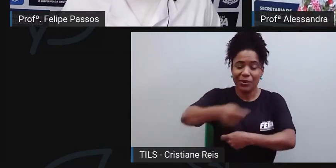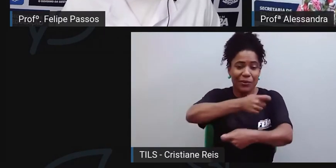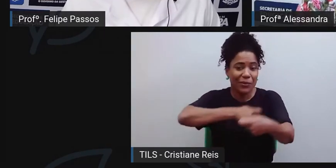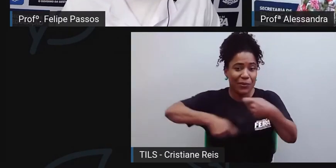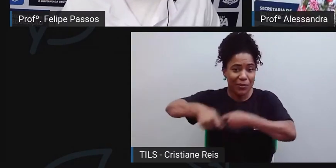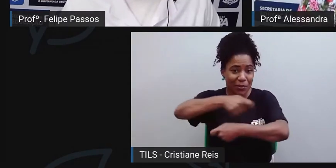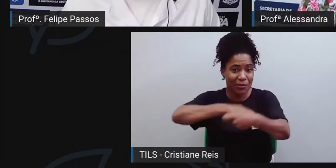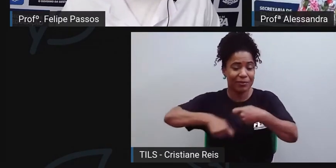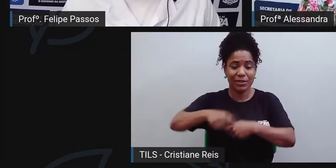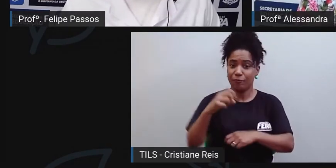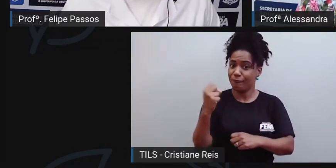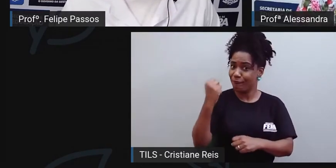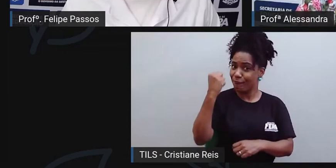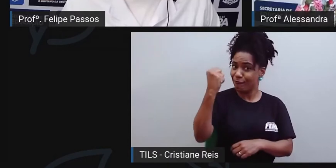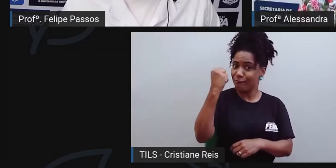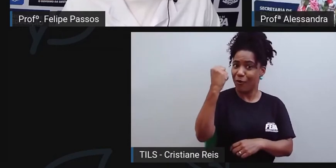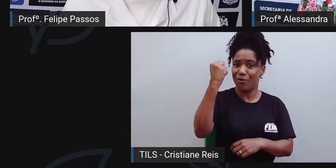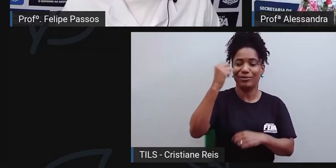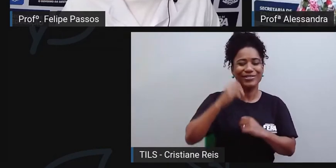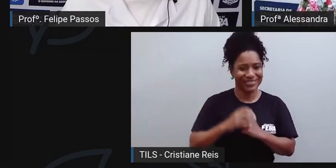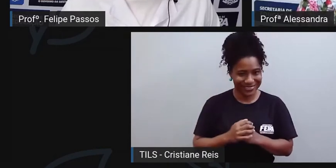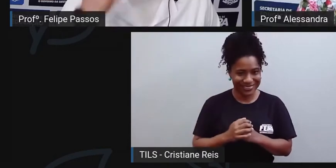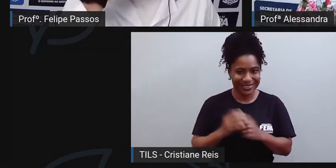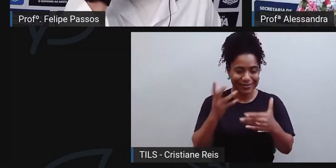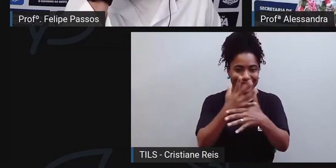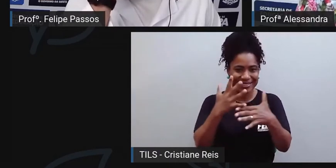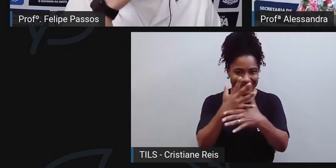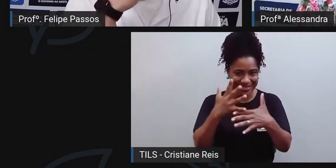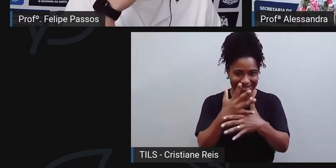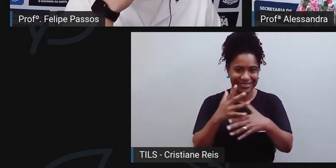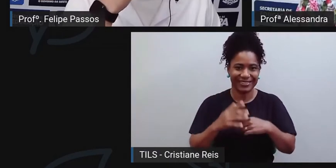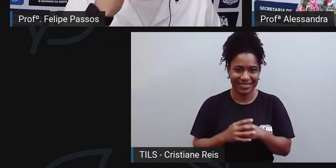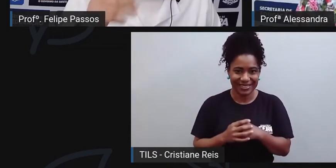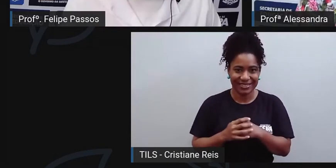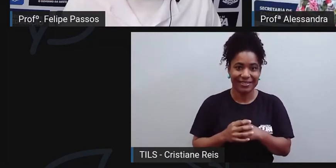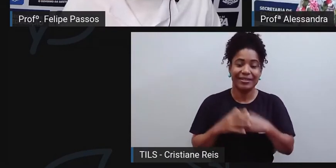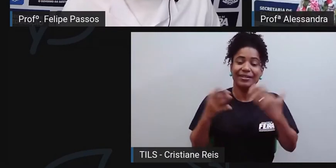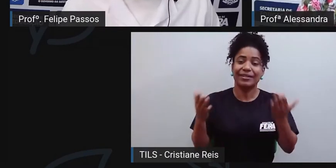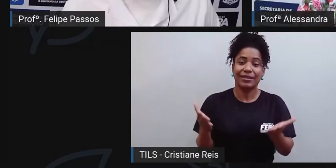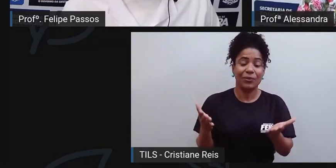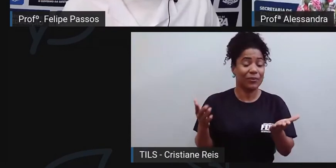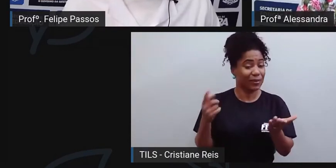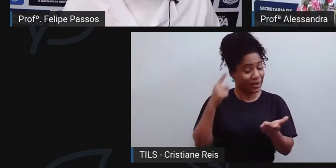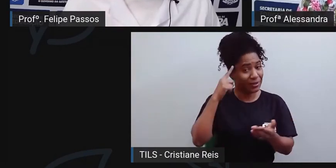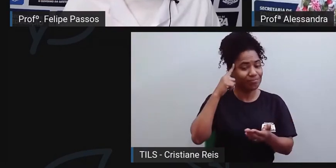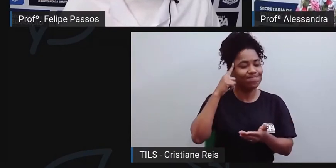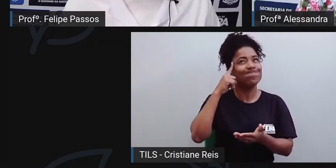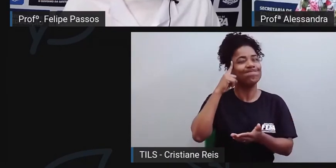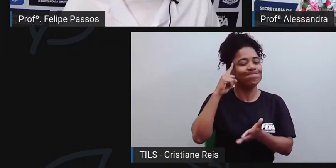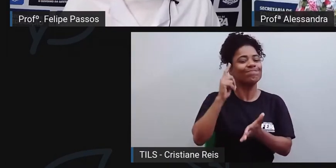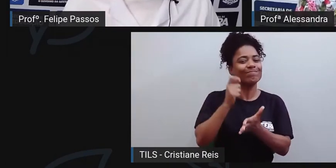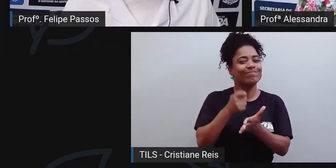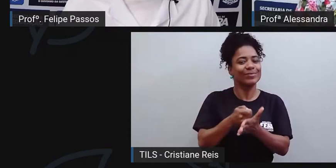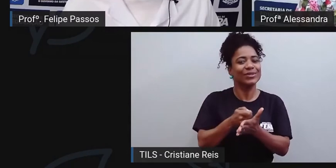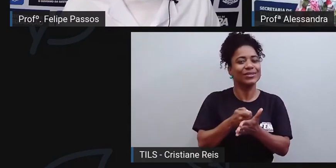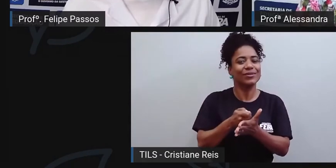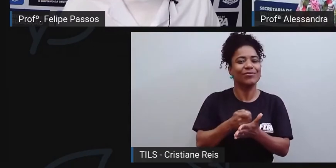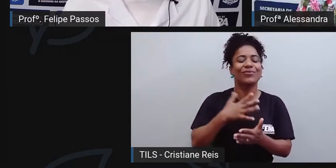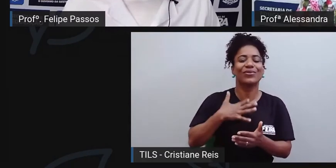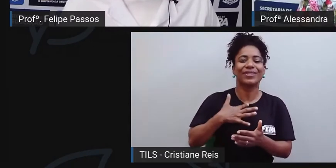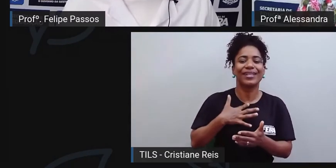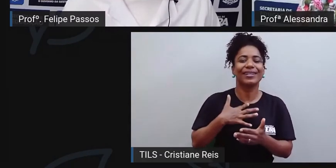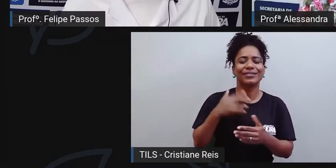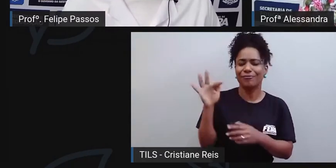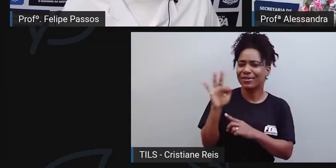força do município, a força da cidade. Então, eu resolvi que a minha contribuição para a academia e para a minha